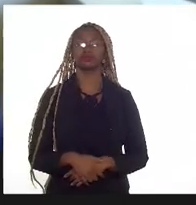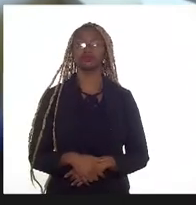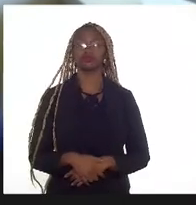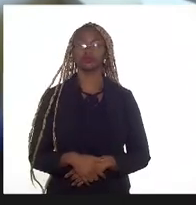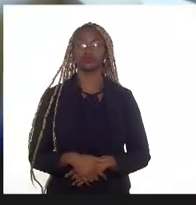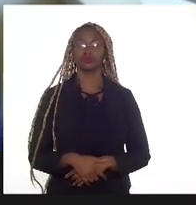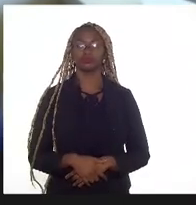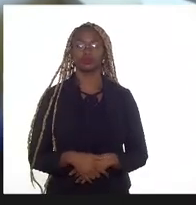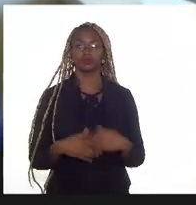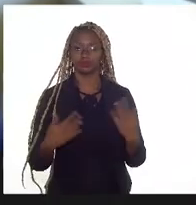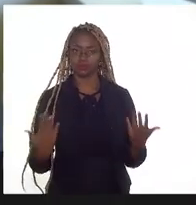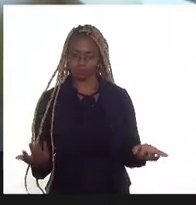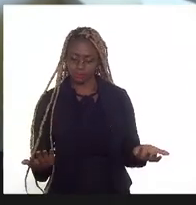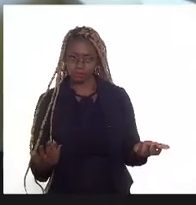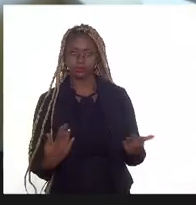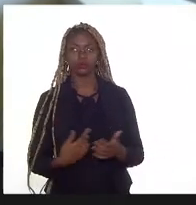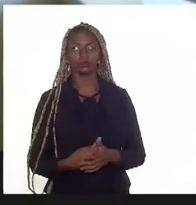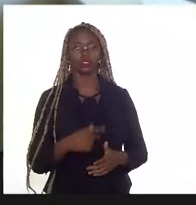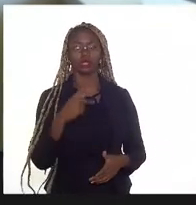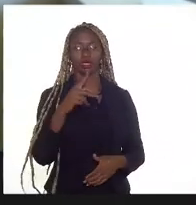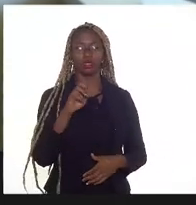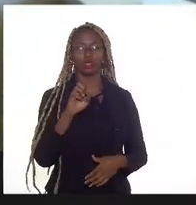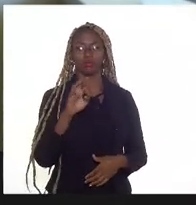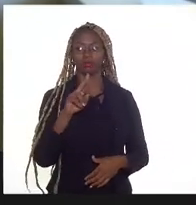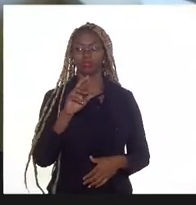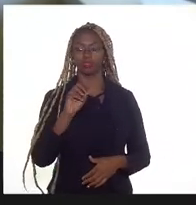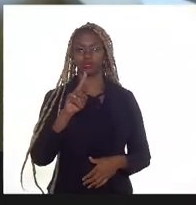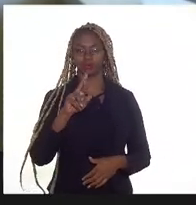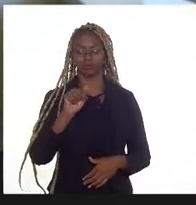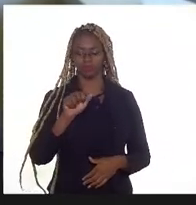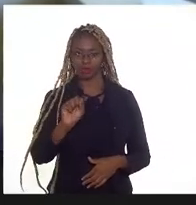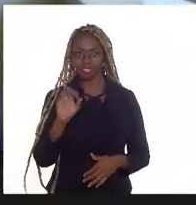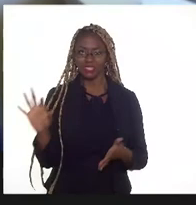A Petrobras assinou